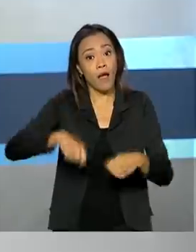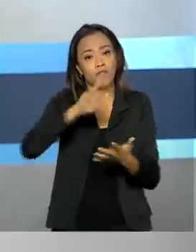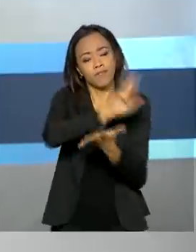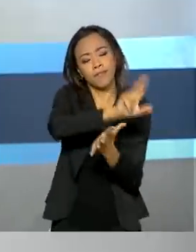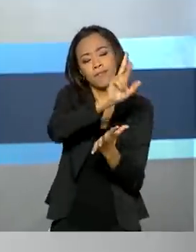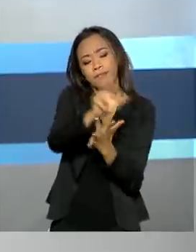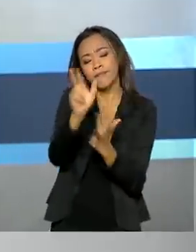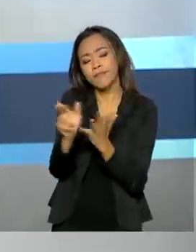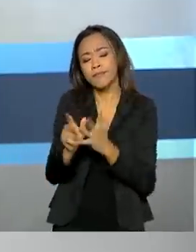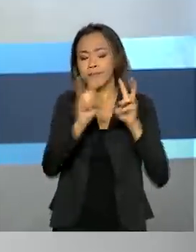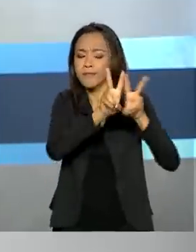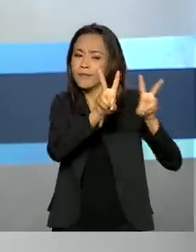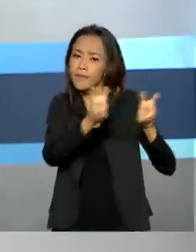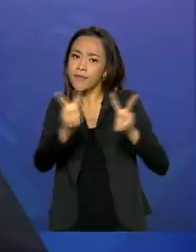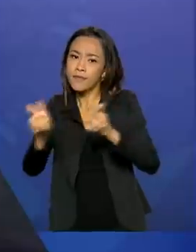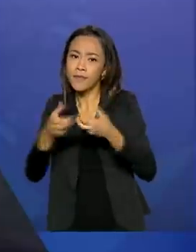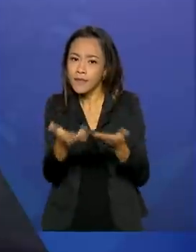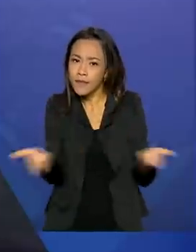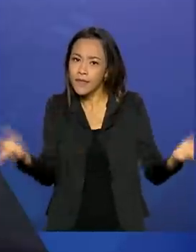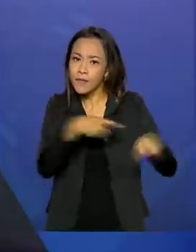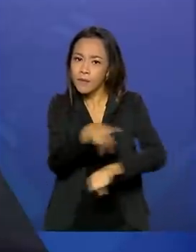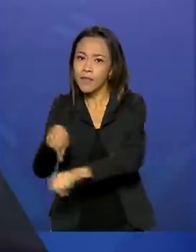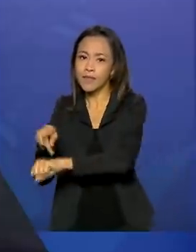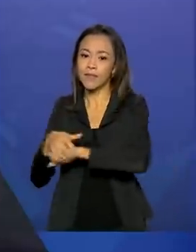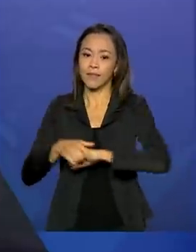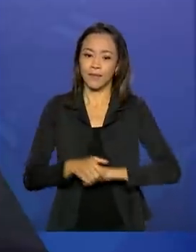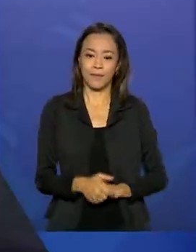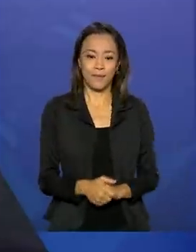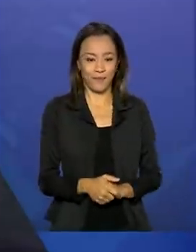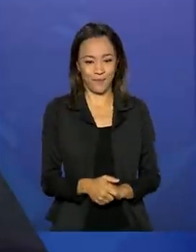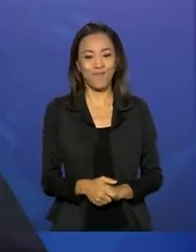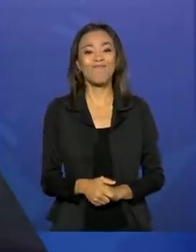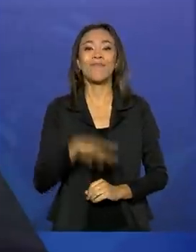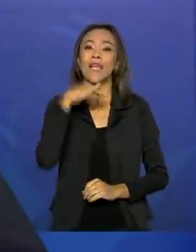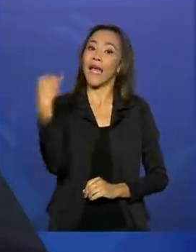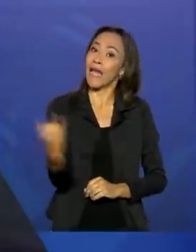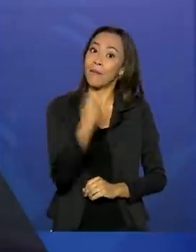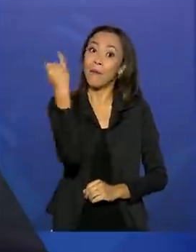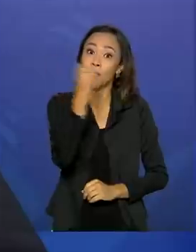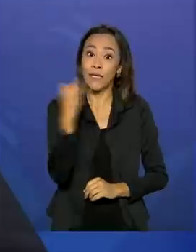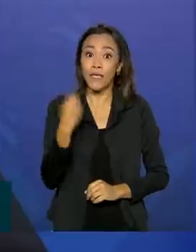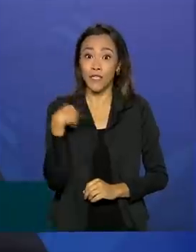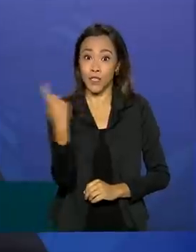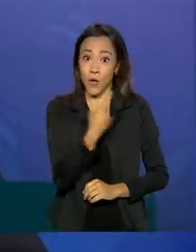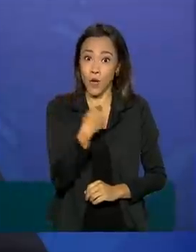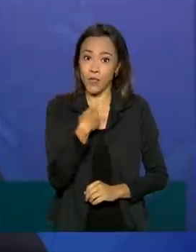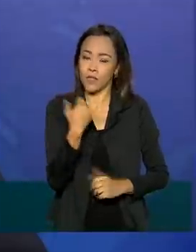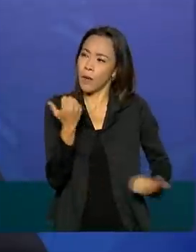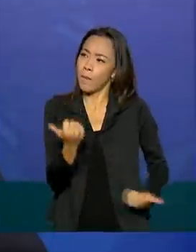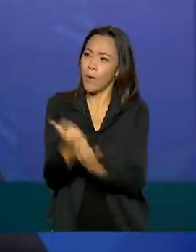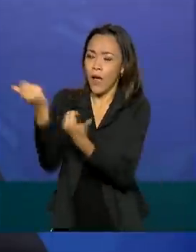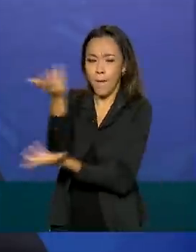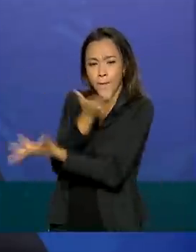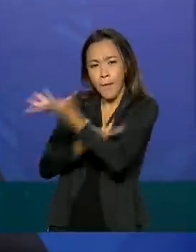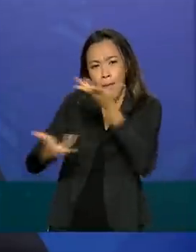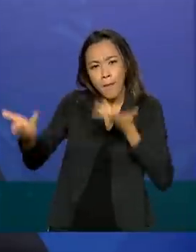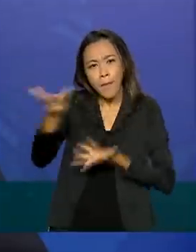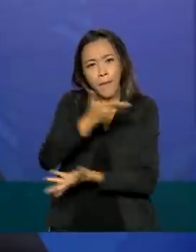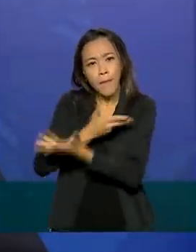comercial entre os países. É importante aprofundarmos nossa cooperação na área de investimentos.